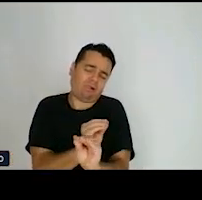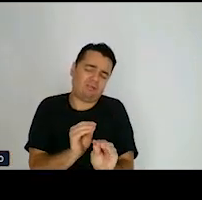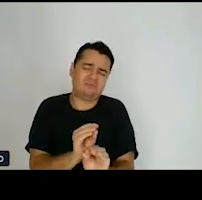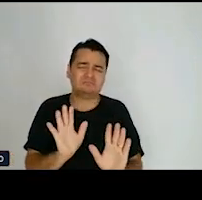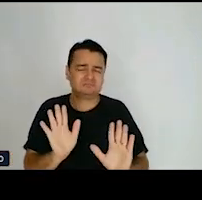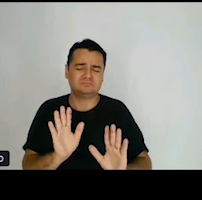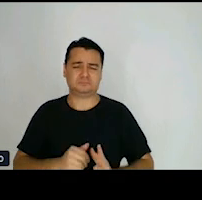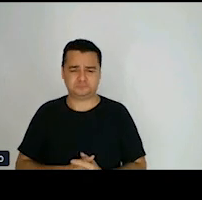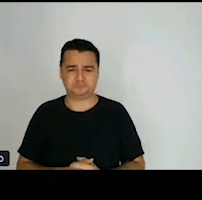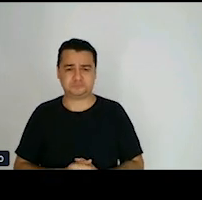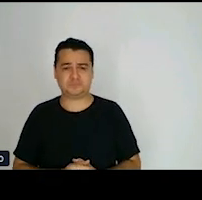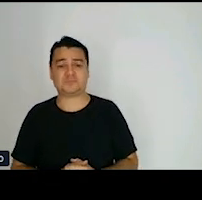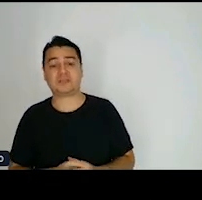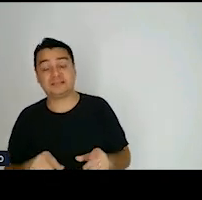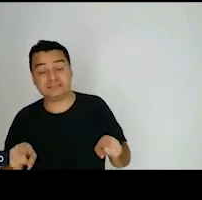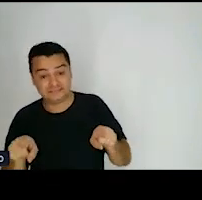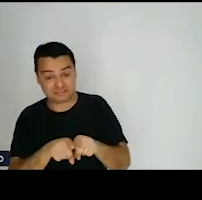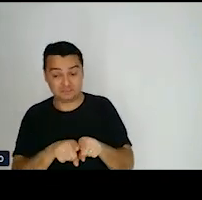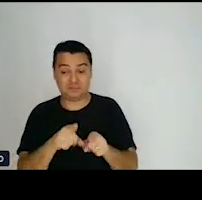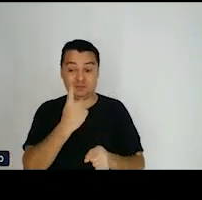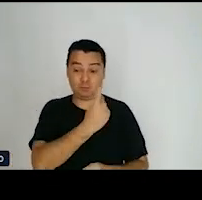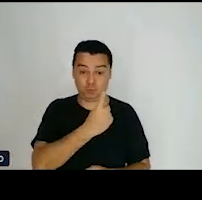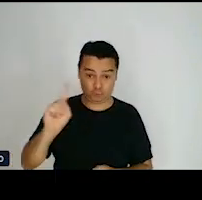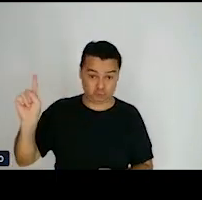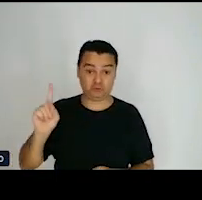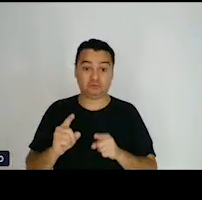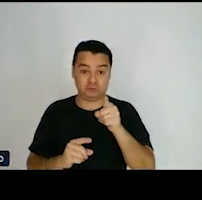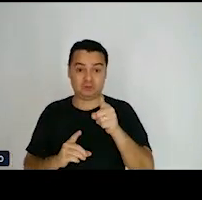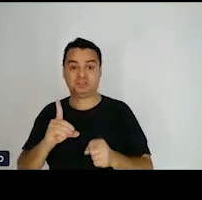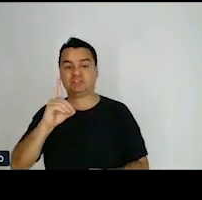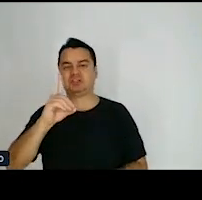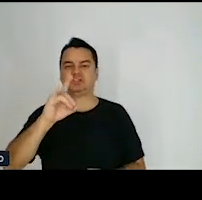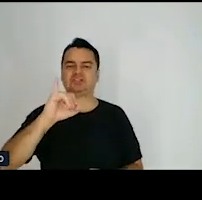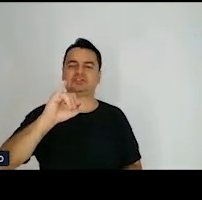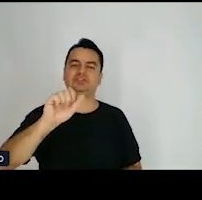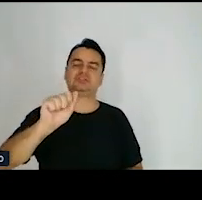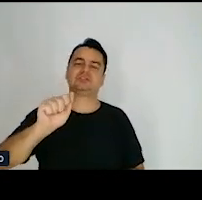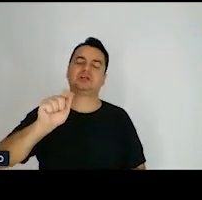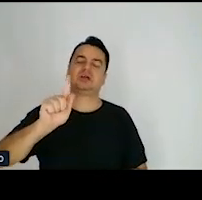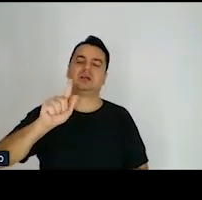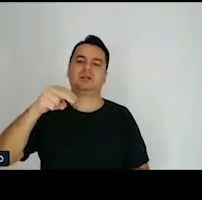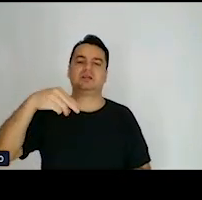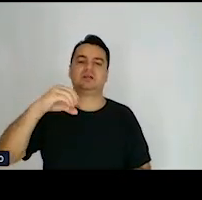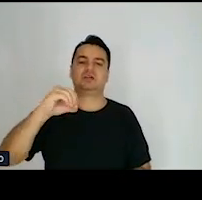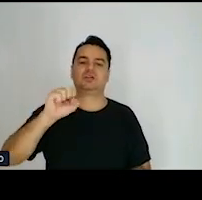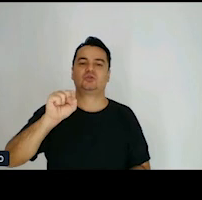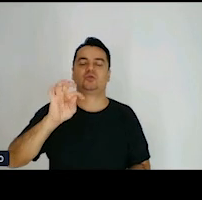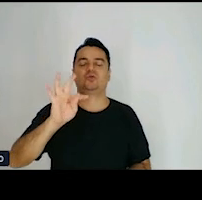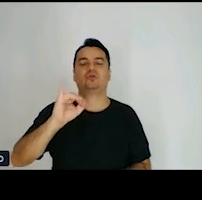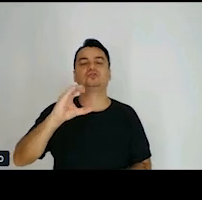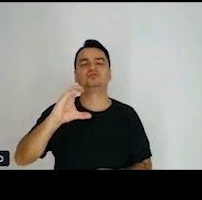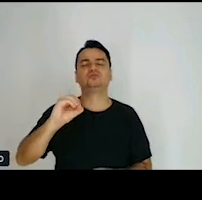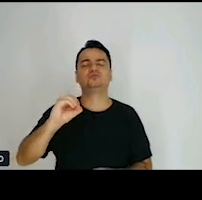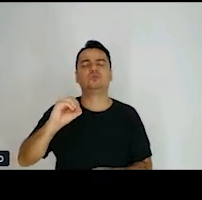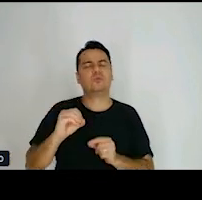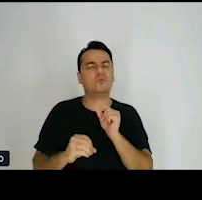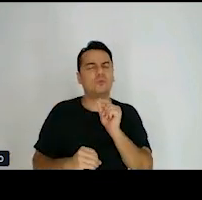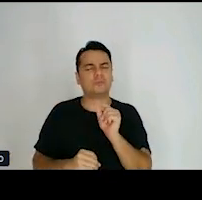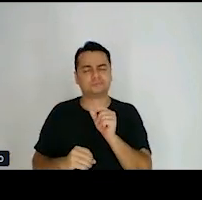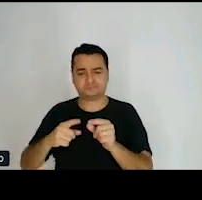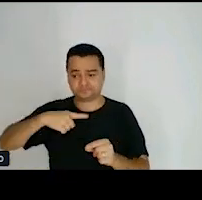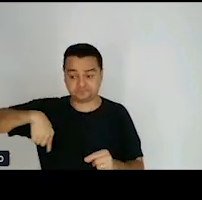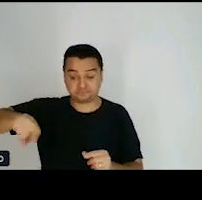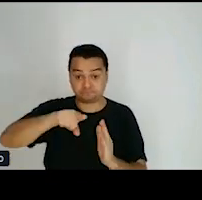Por fim, a fase de diagnóstico. Sempre que a gente avalia um texto, nós temos que verificar se existem